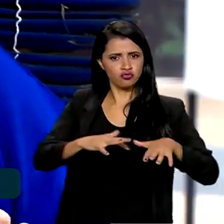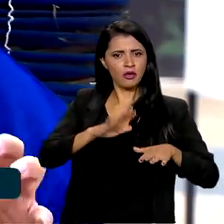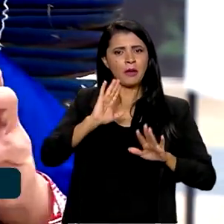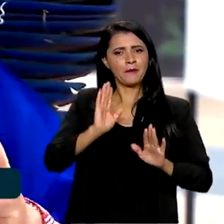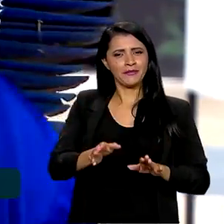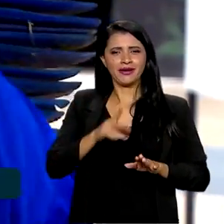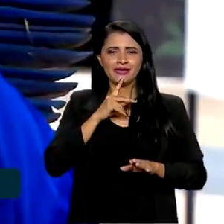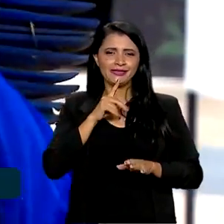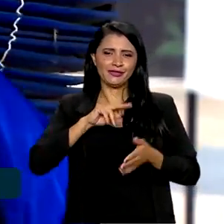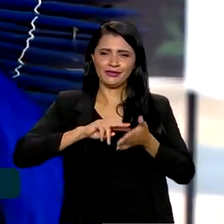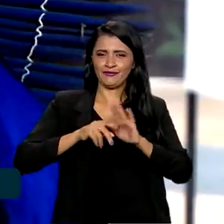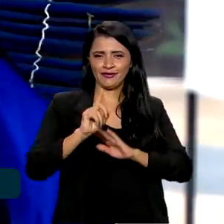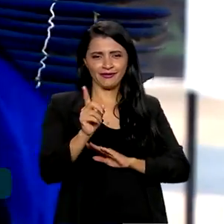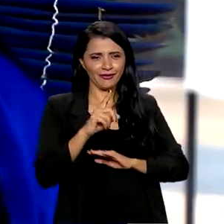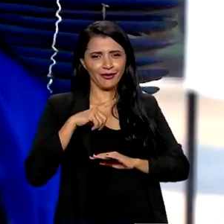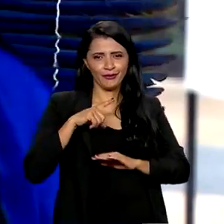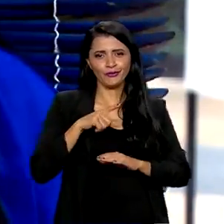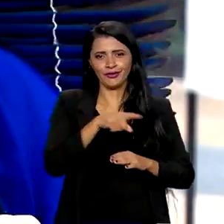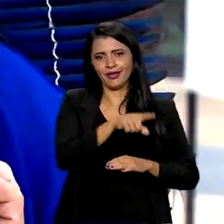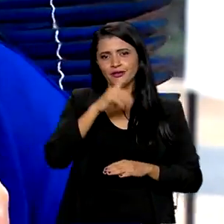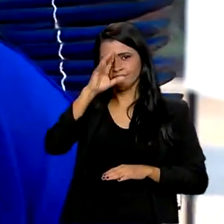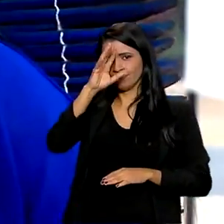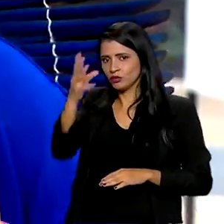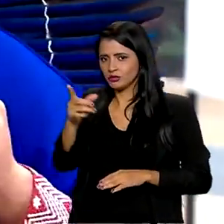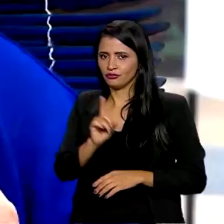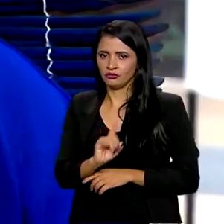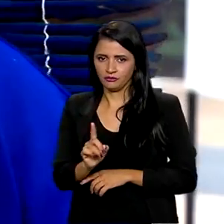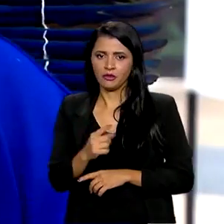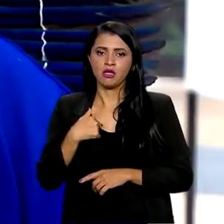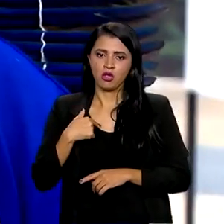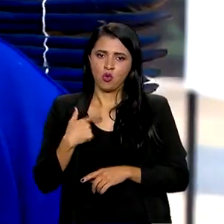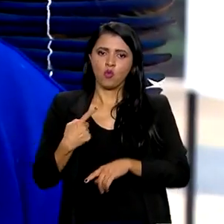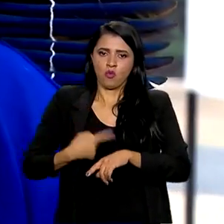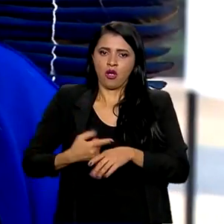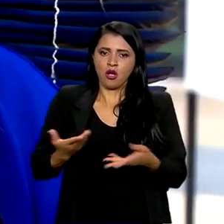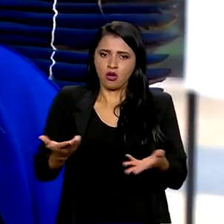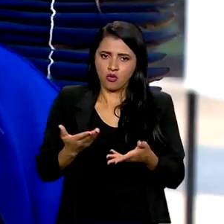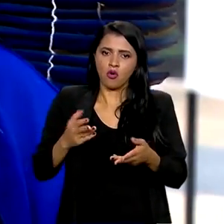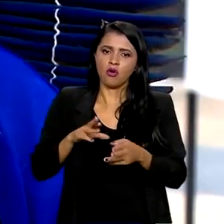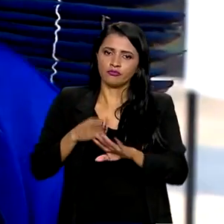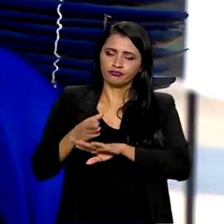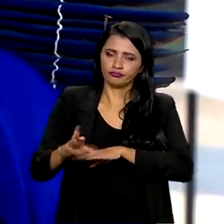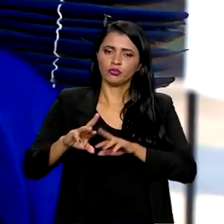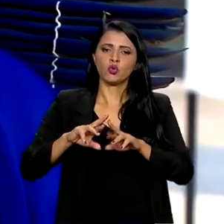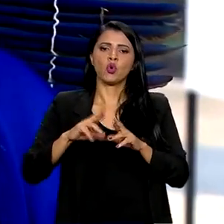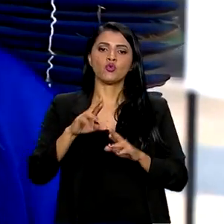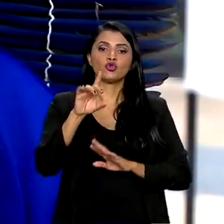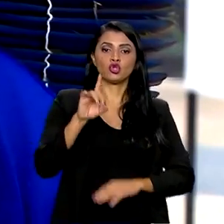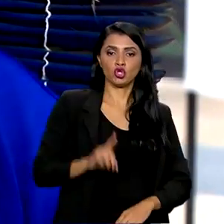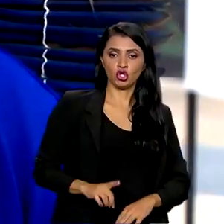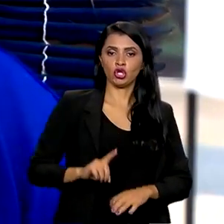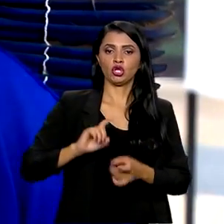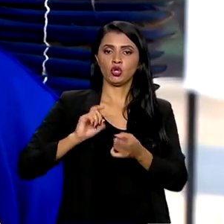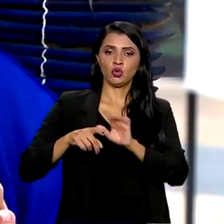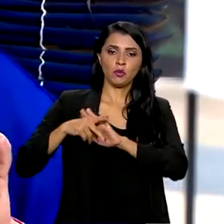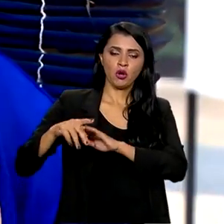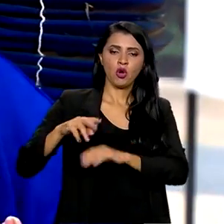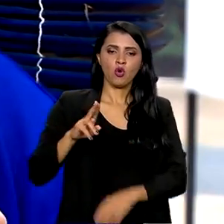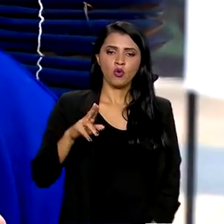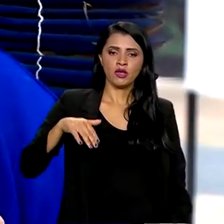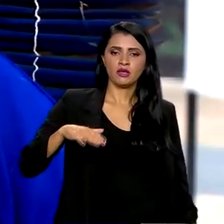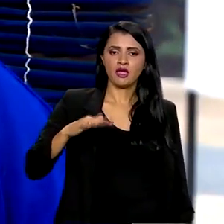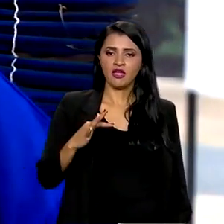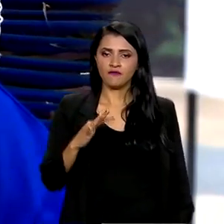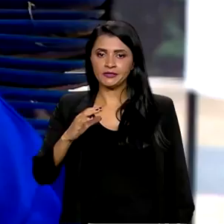que estão nos espaços de tomada de decisão. Eu acabei de reunir com o diretor executivo da UNFCC, que é o